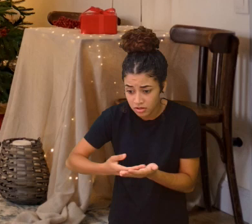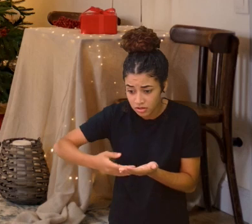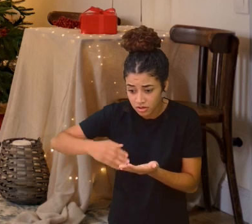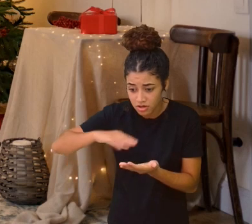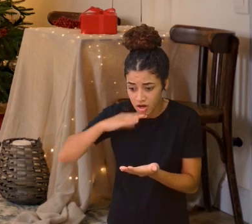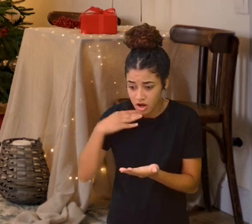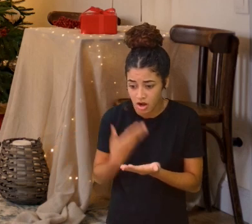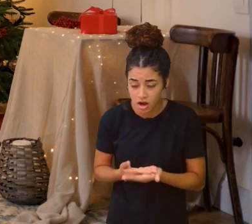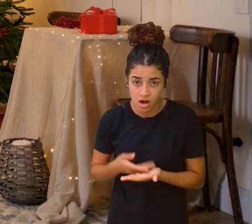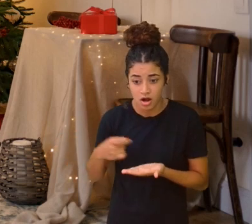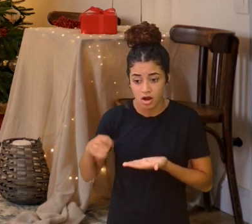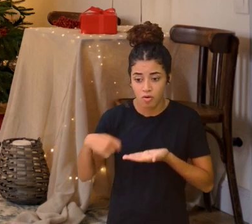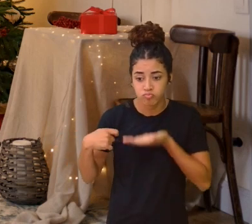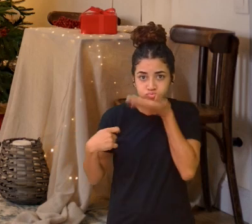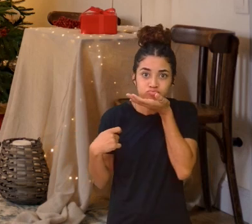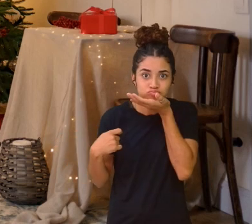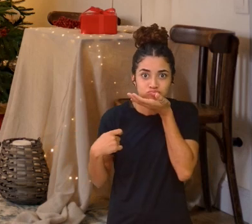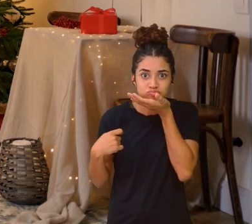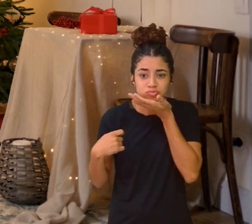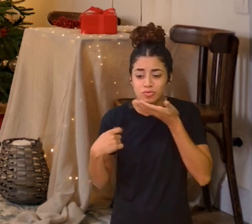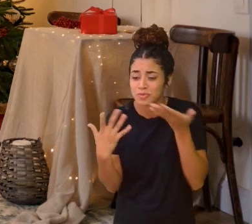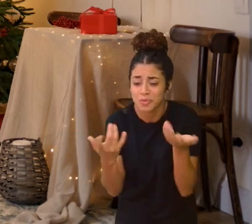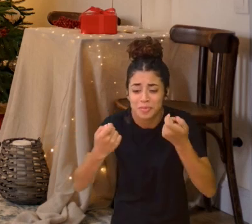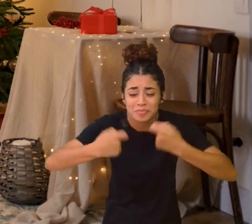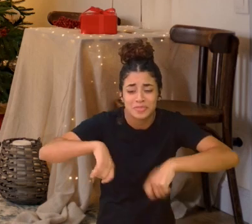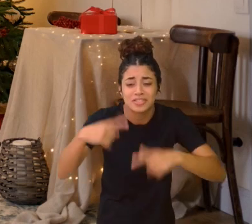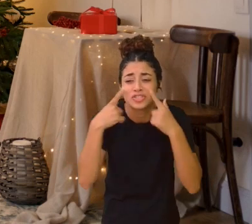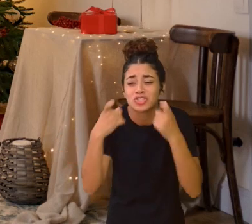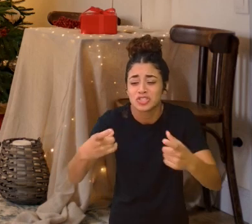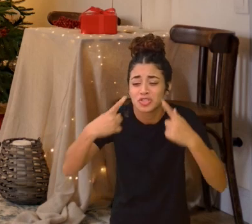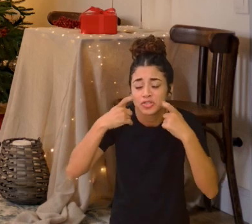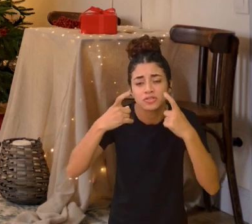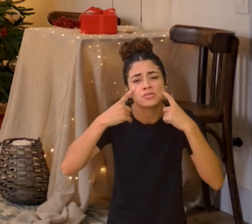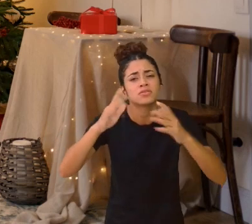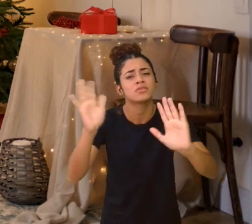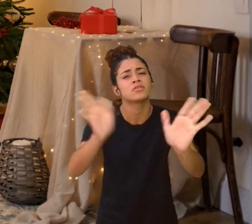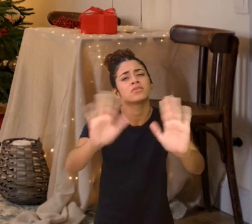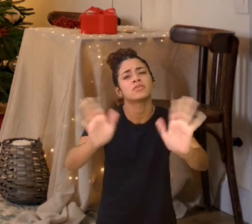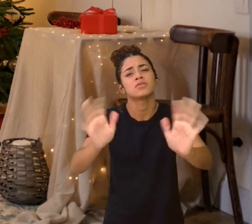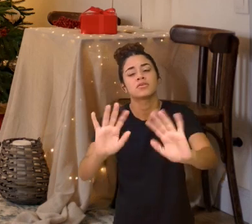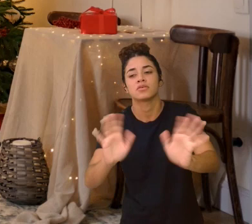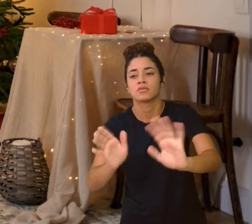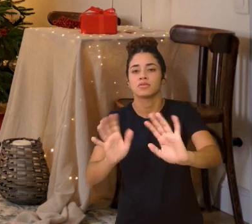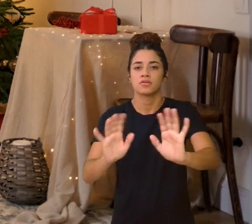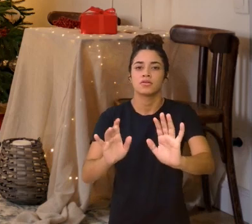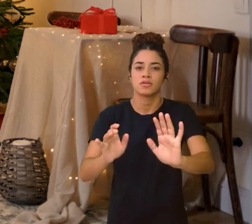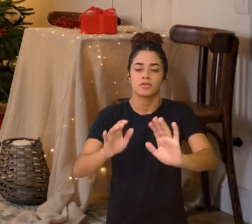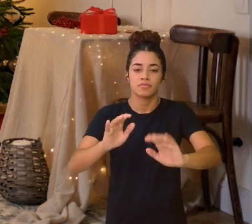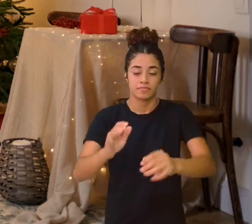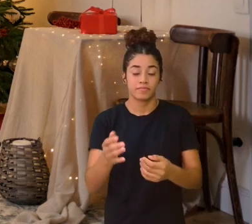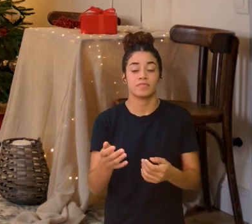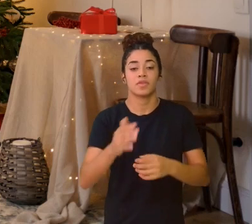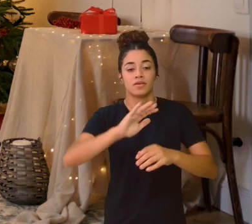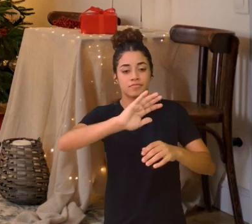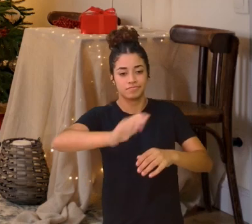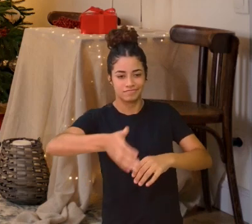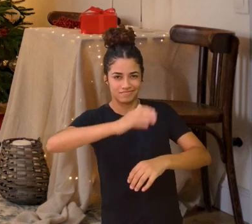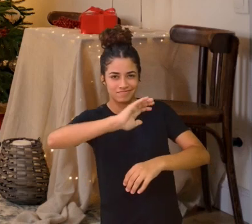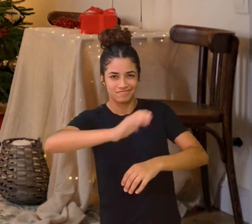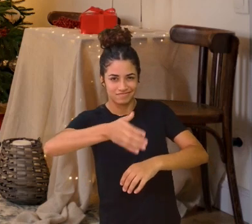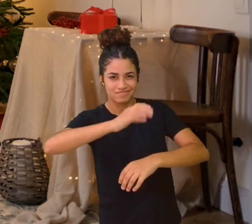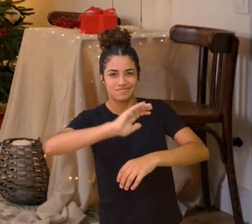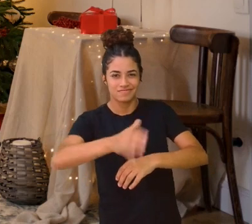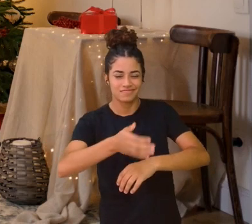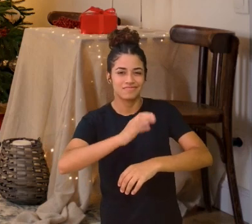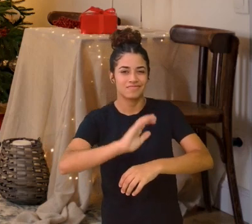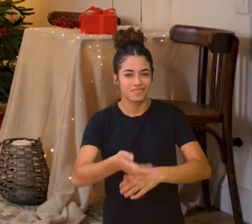Não precisa choradeira, consolou-lhe o padrinho E